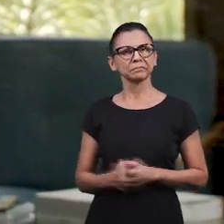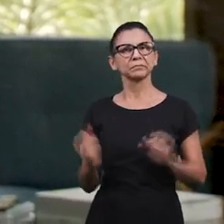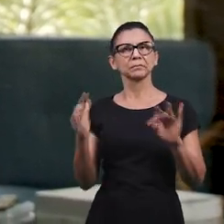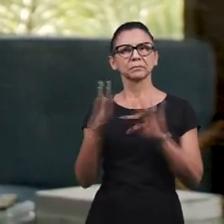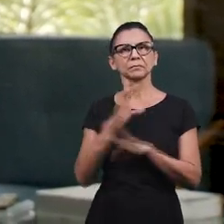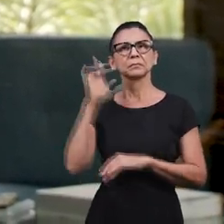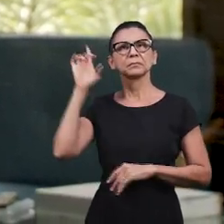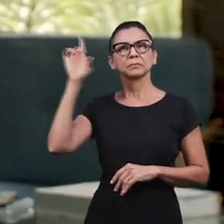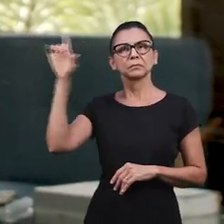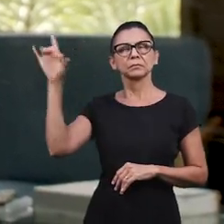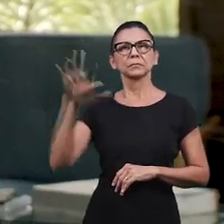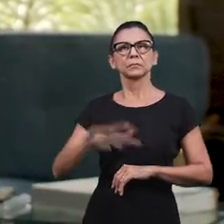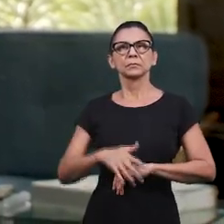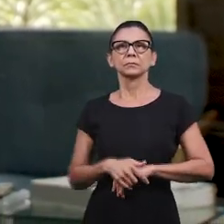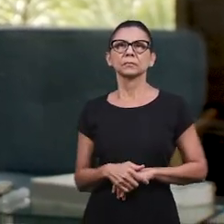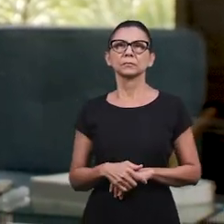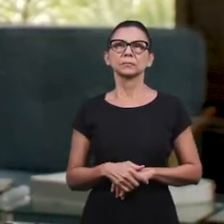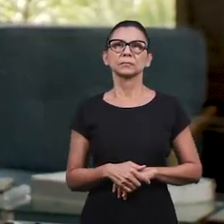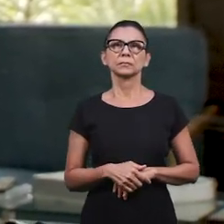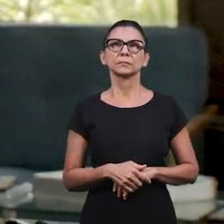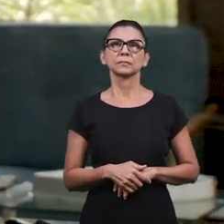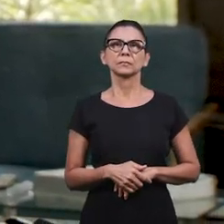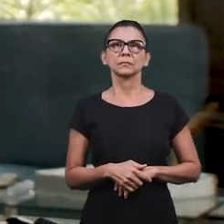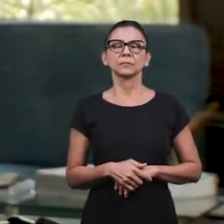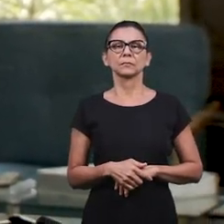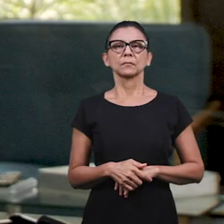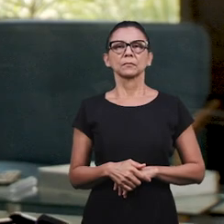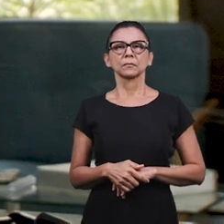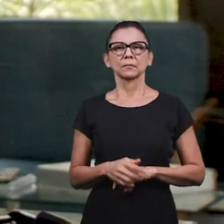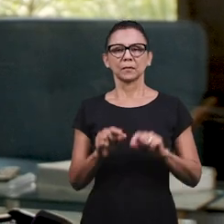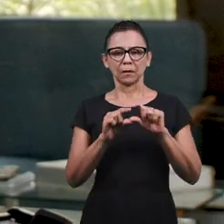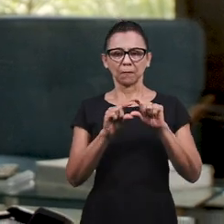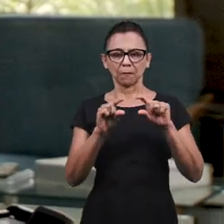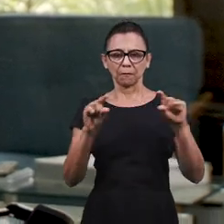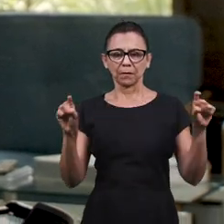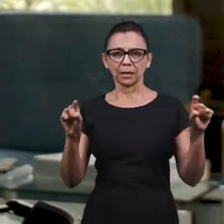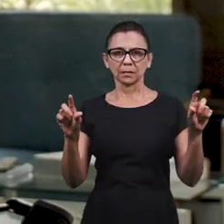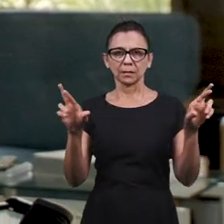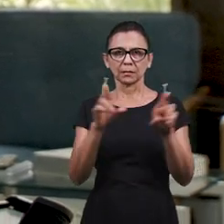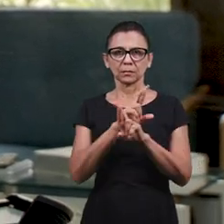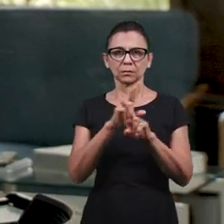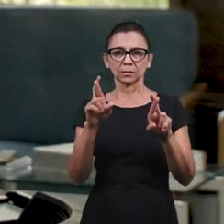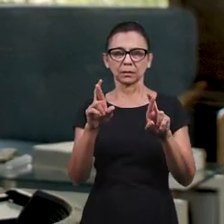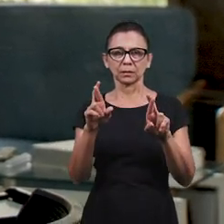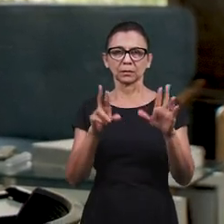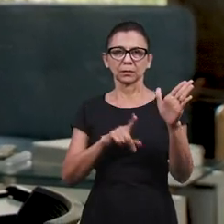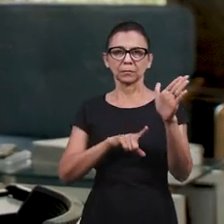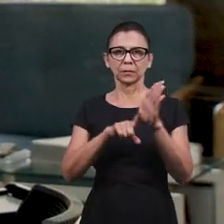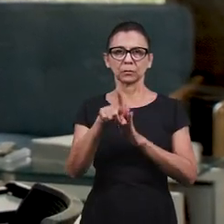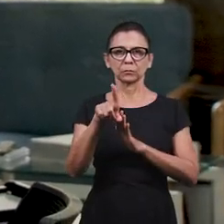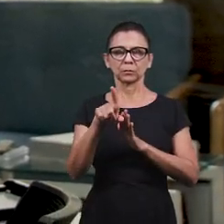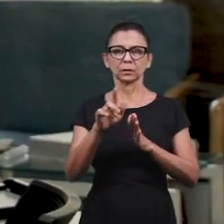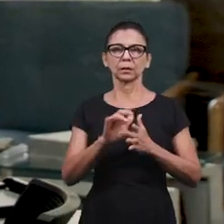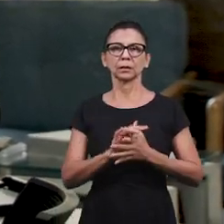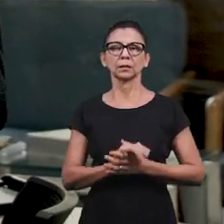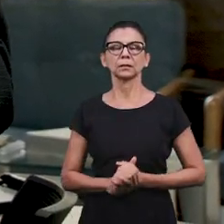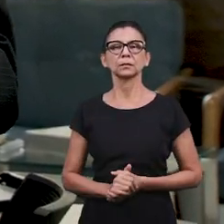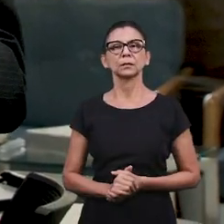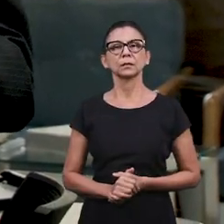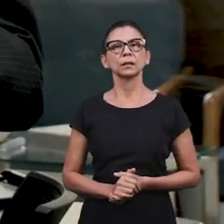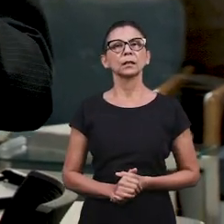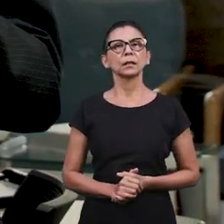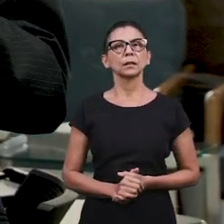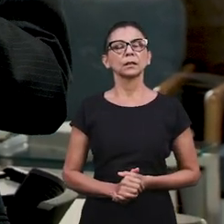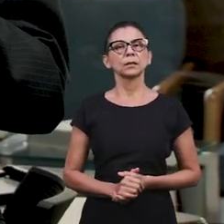dada, hein? Glória a Deus. Agora vamos então, irmãos, a nossa primeira frase relacionada a essa primeira pergunta, que é uma frase que foi